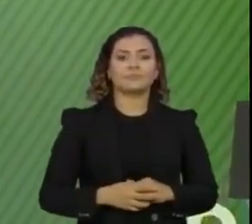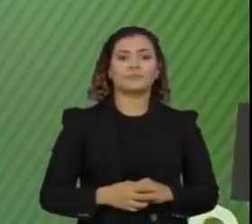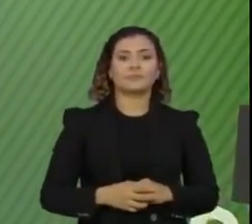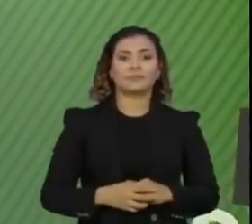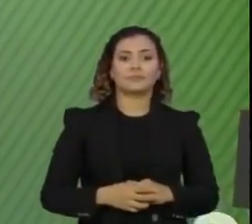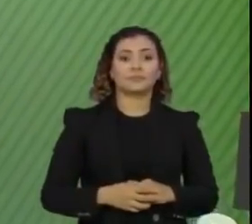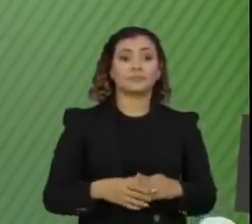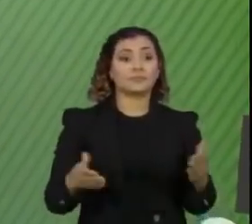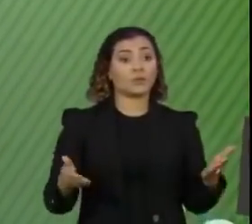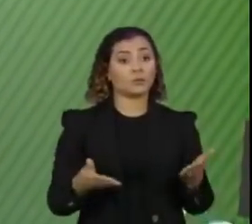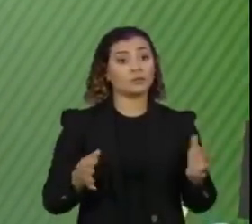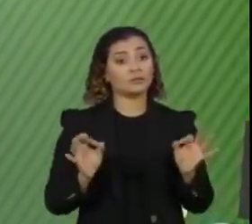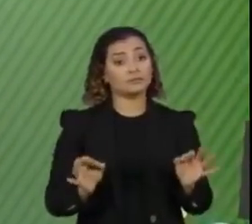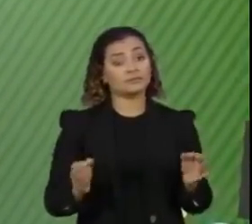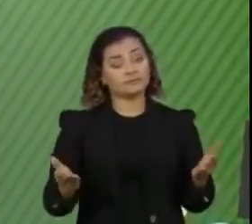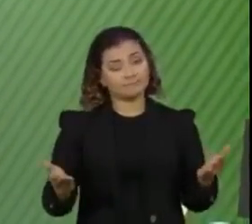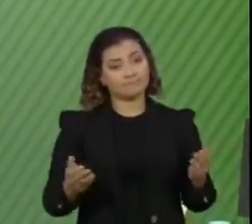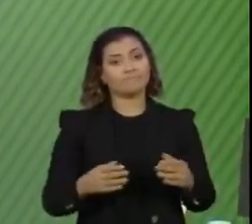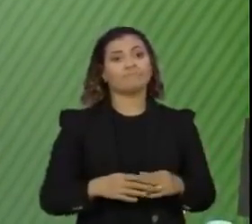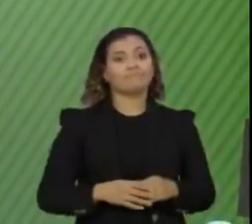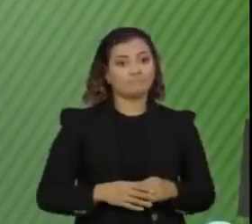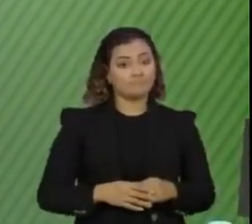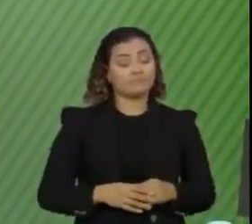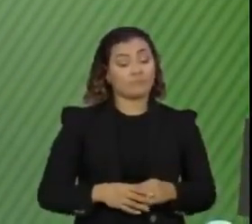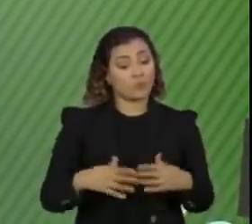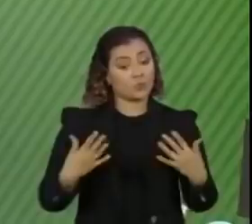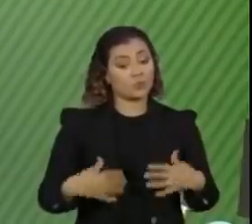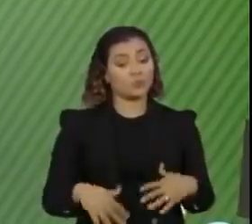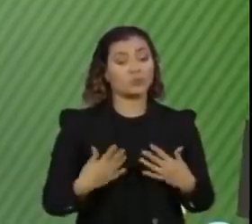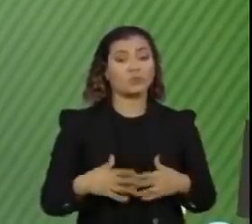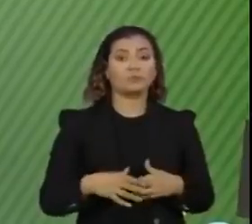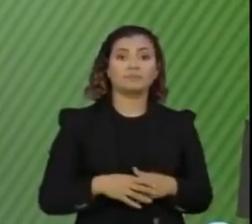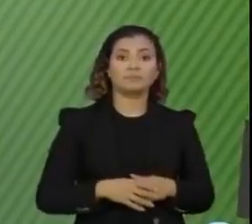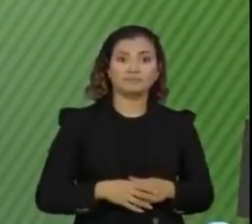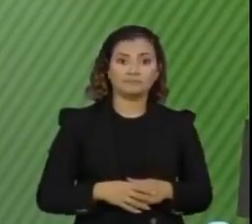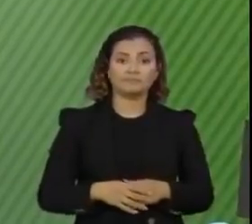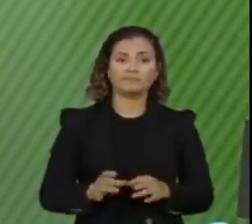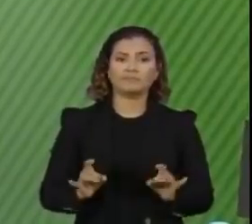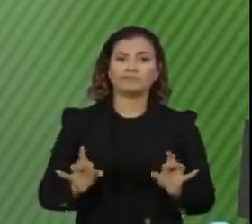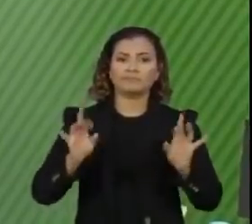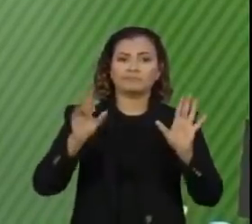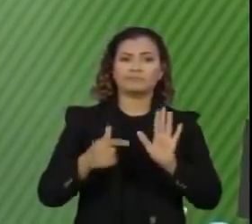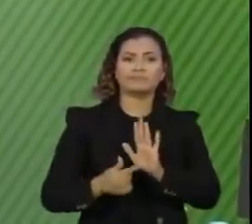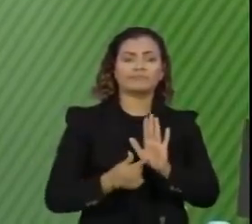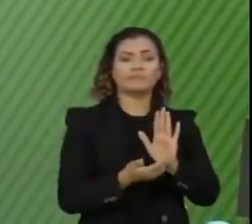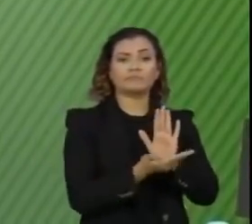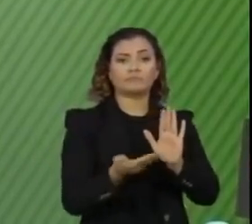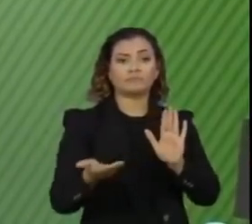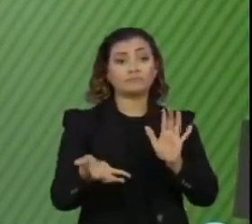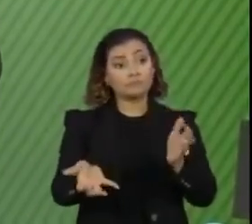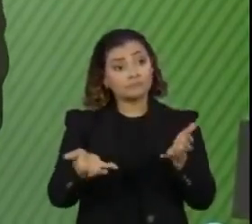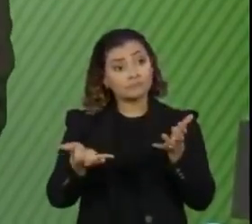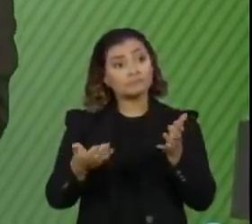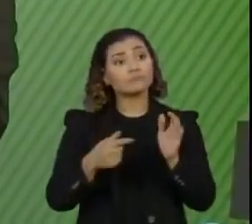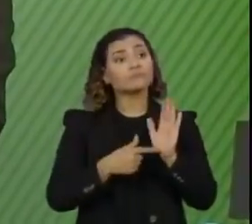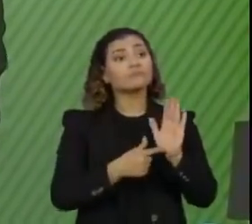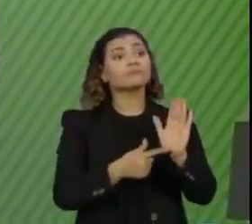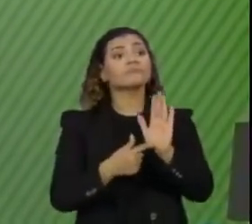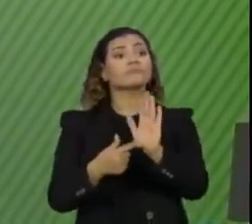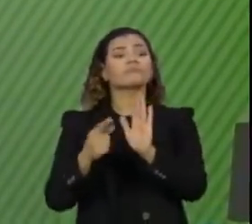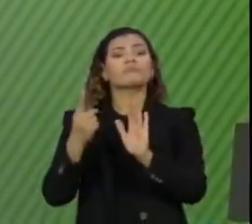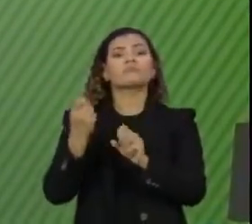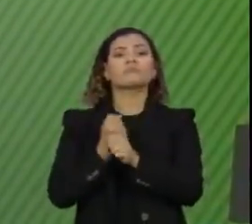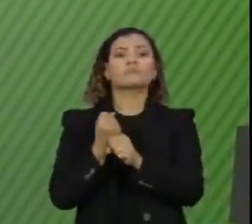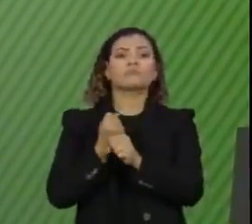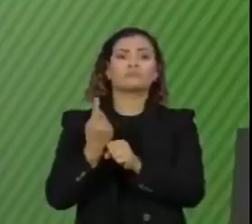O dia hoje não poderia ser mais emblemático. E eu gostaria de começar lembrando que há um